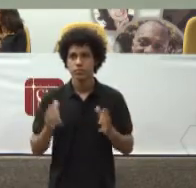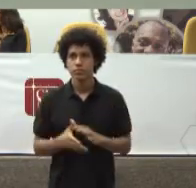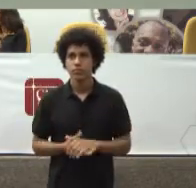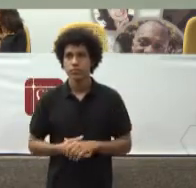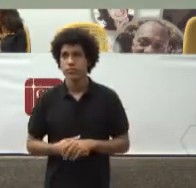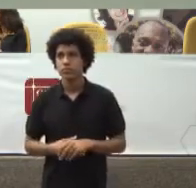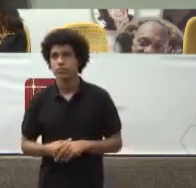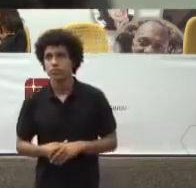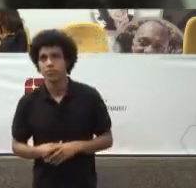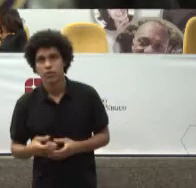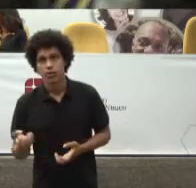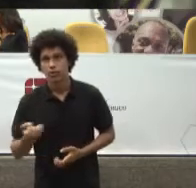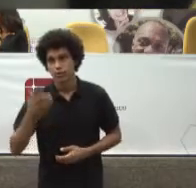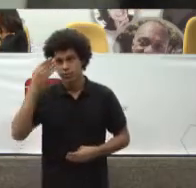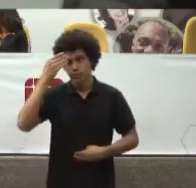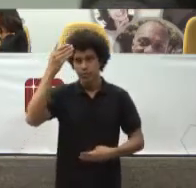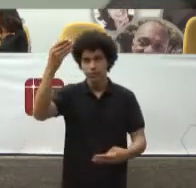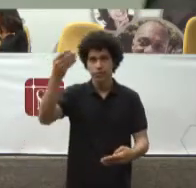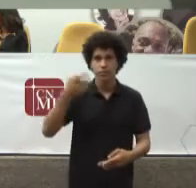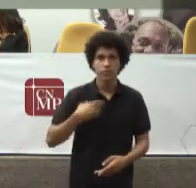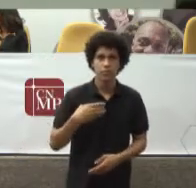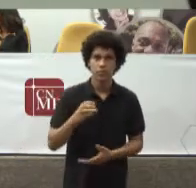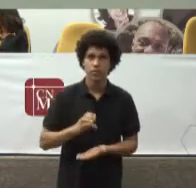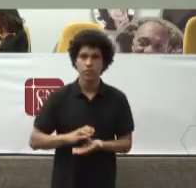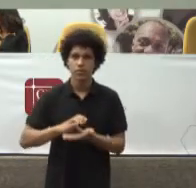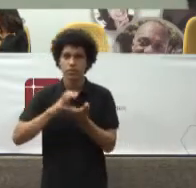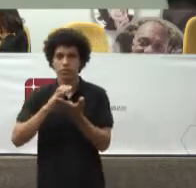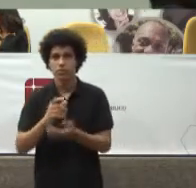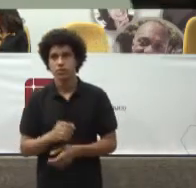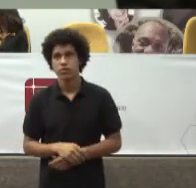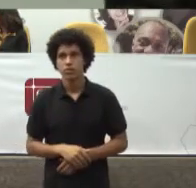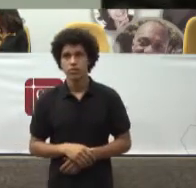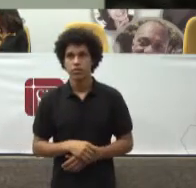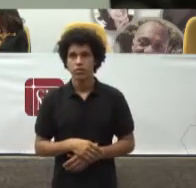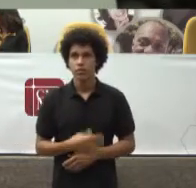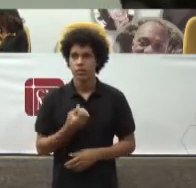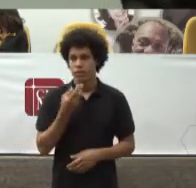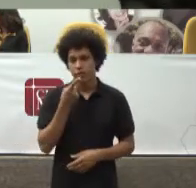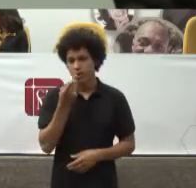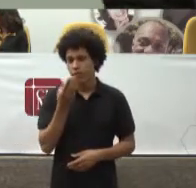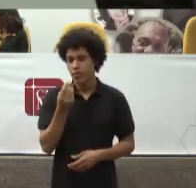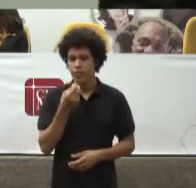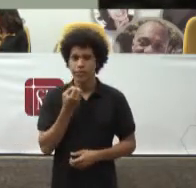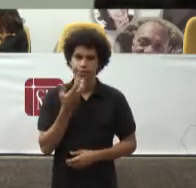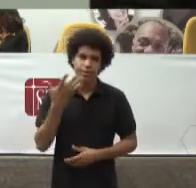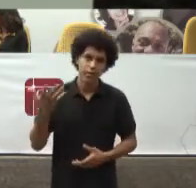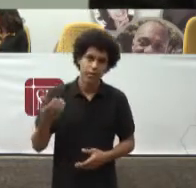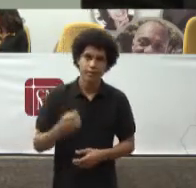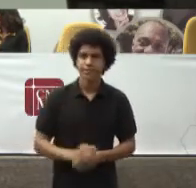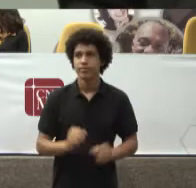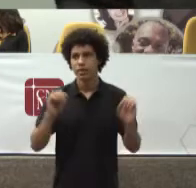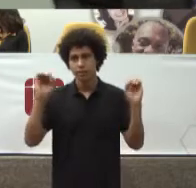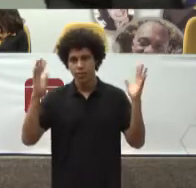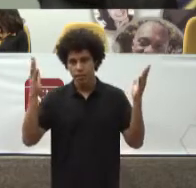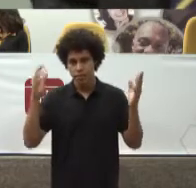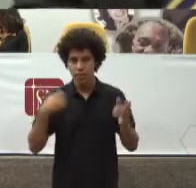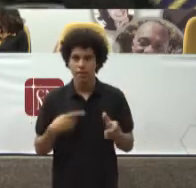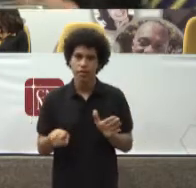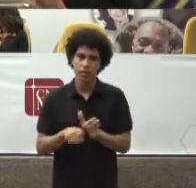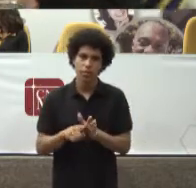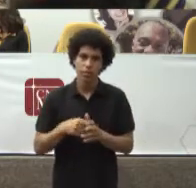Queria agradecer Conselheiro Conselheiro Arnaldo Pela sua brilhante fala E parabenizá-lo Pelo seu papel